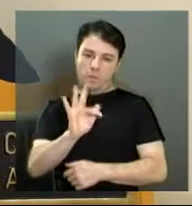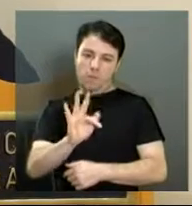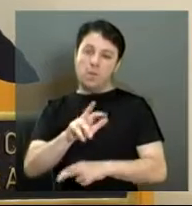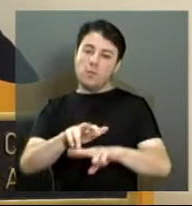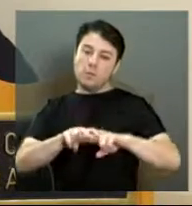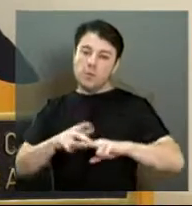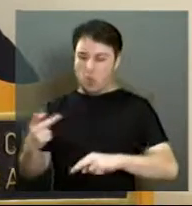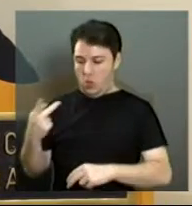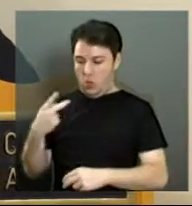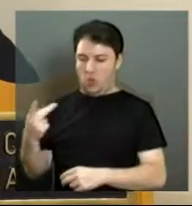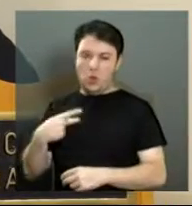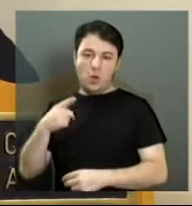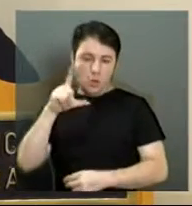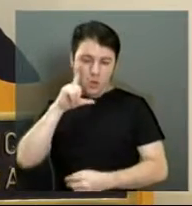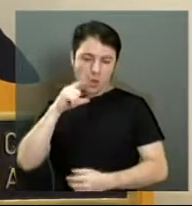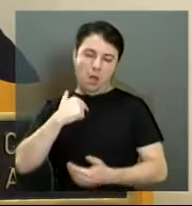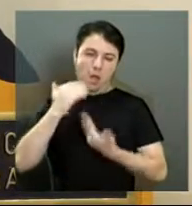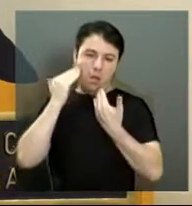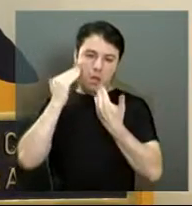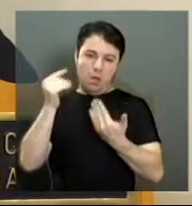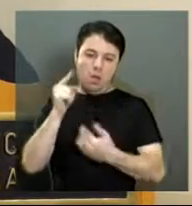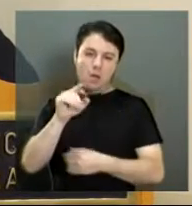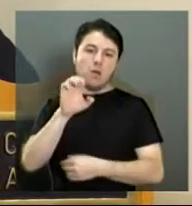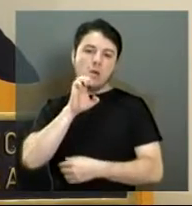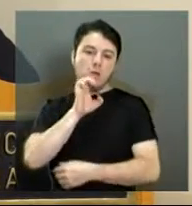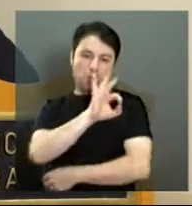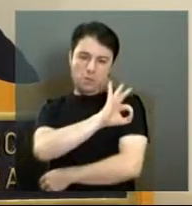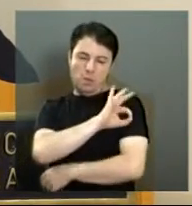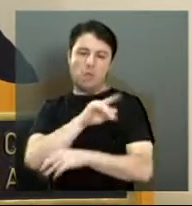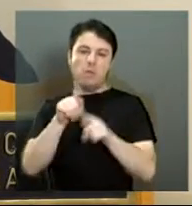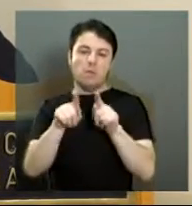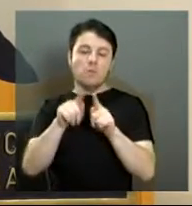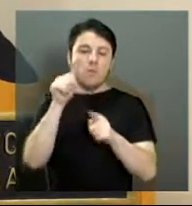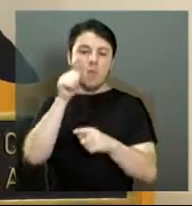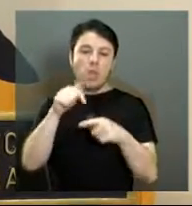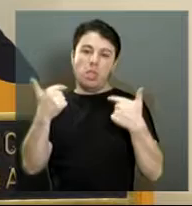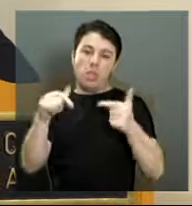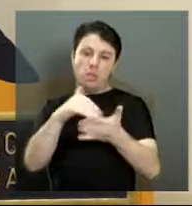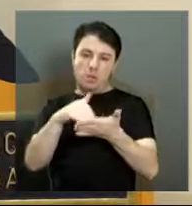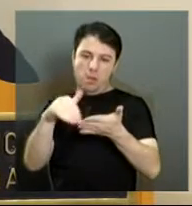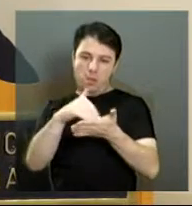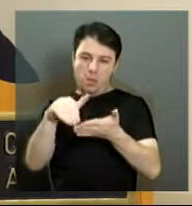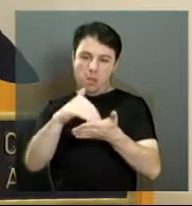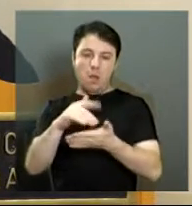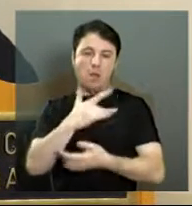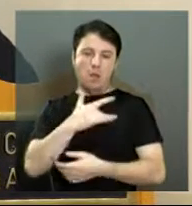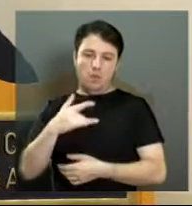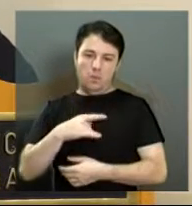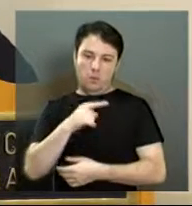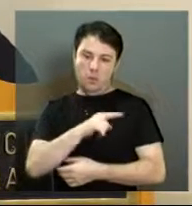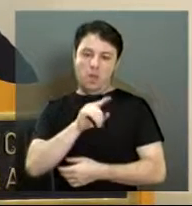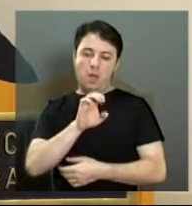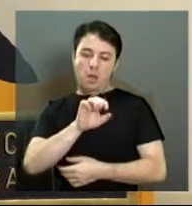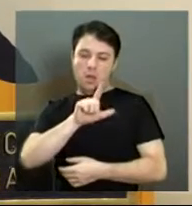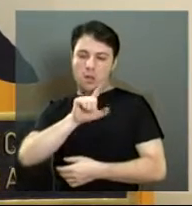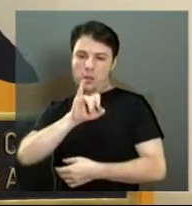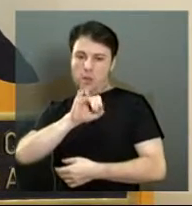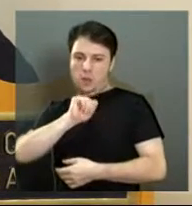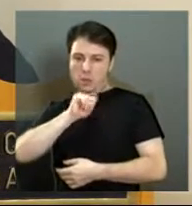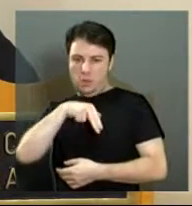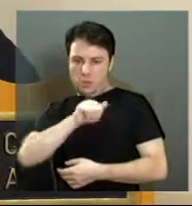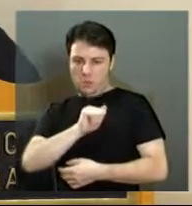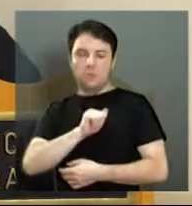agradecimento ao governo Edinho, a secretária da Saúde, Eliana Naim,